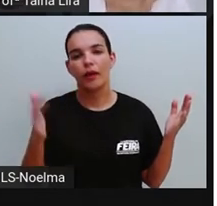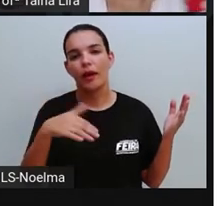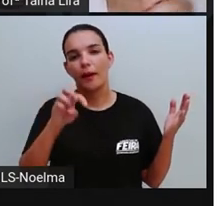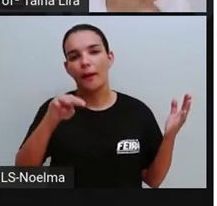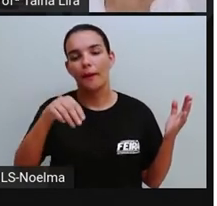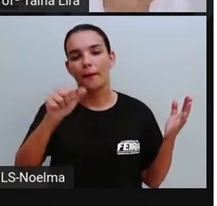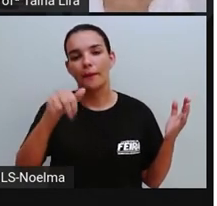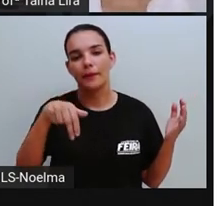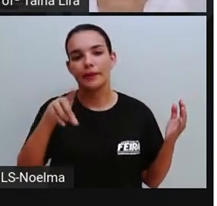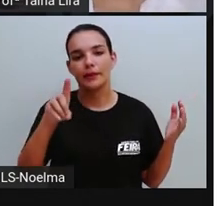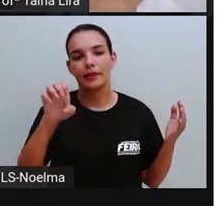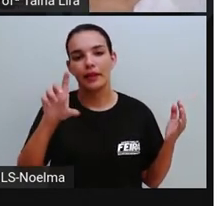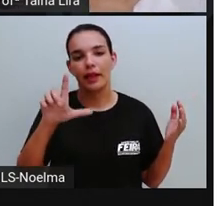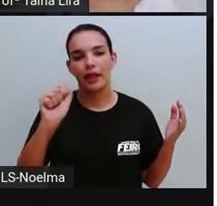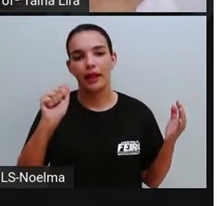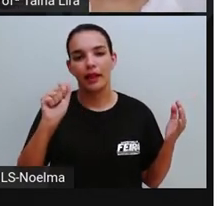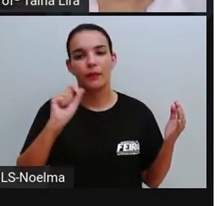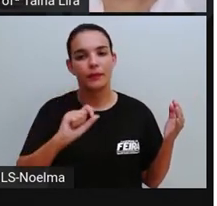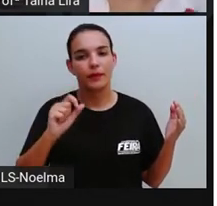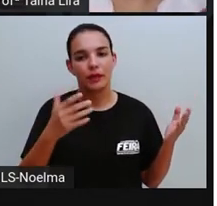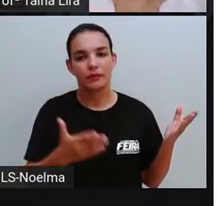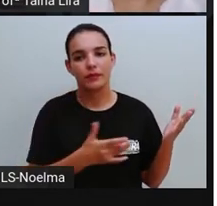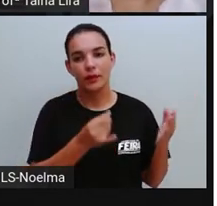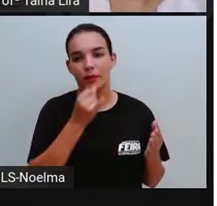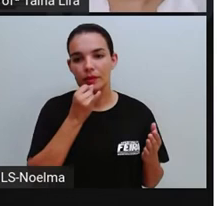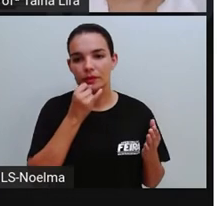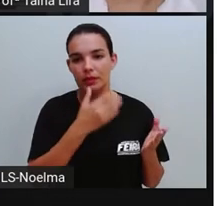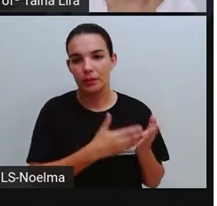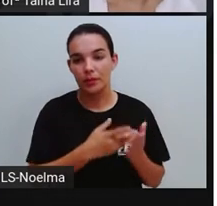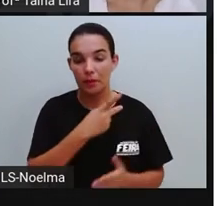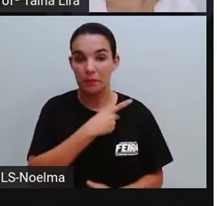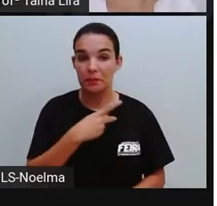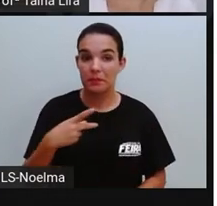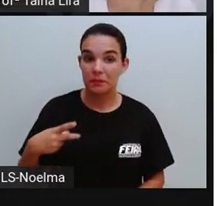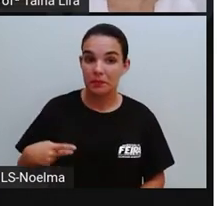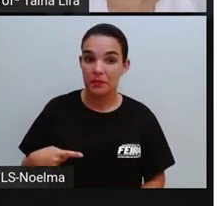de Nelson Mandela, que foi presidente da África do Sul.